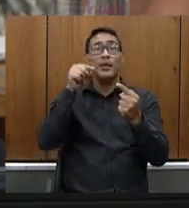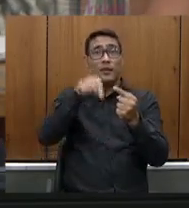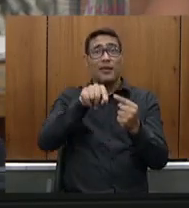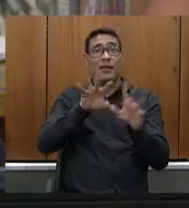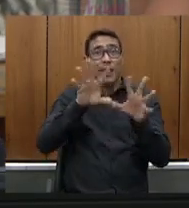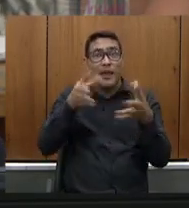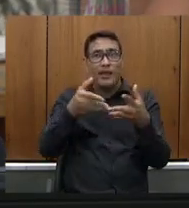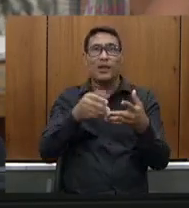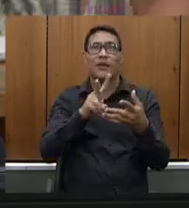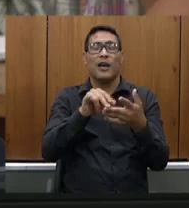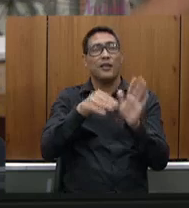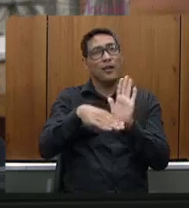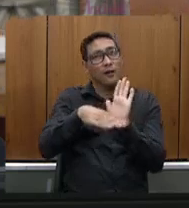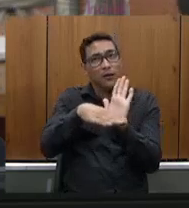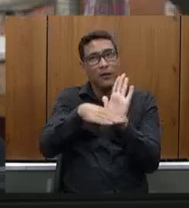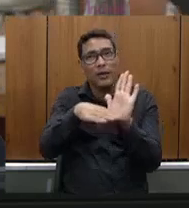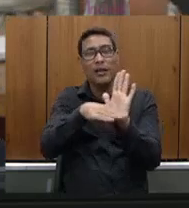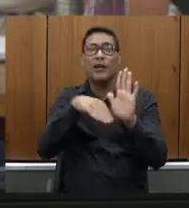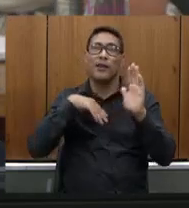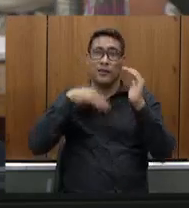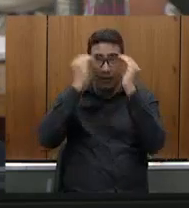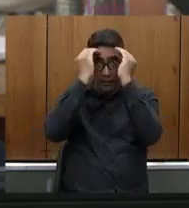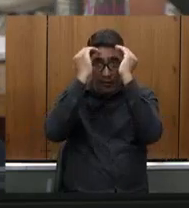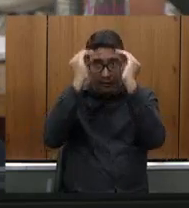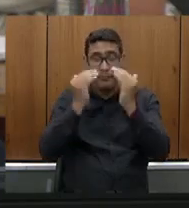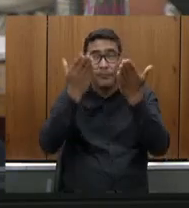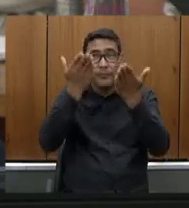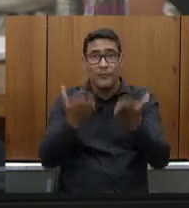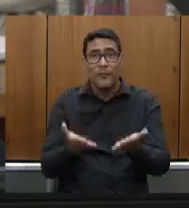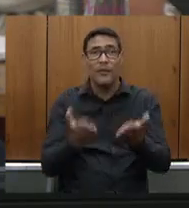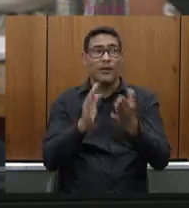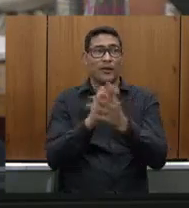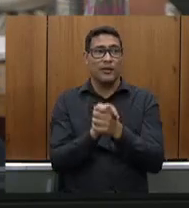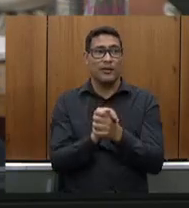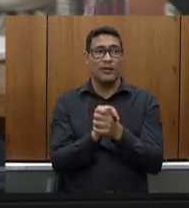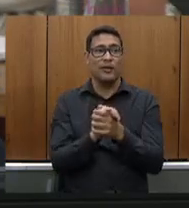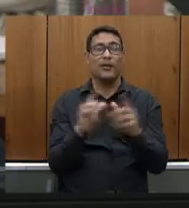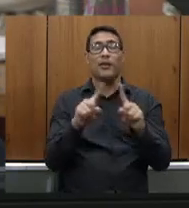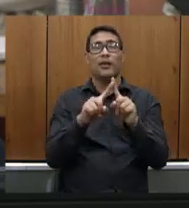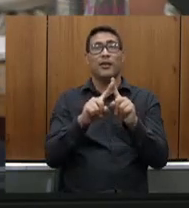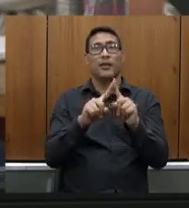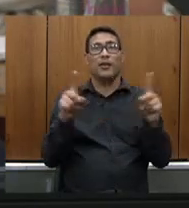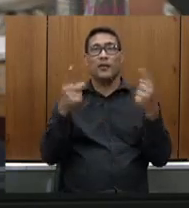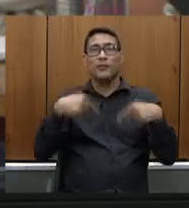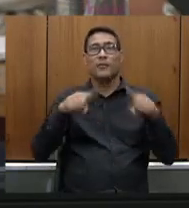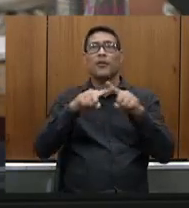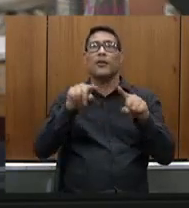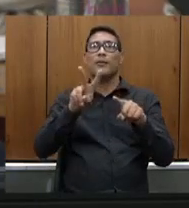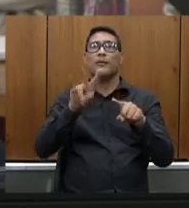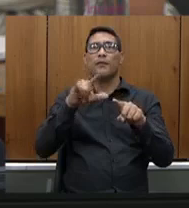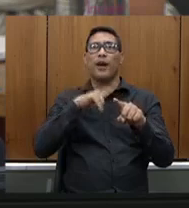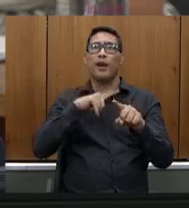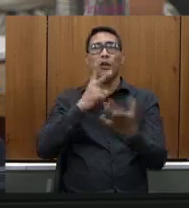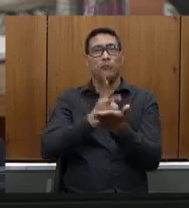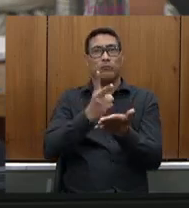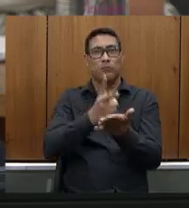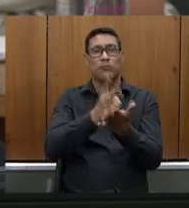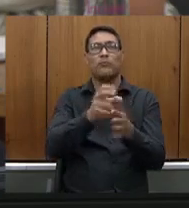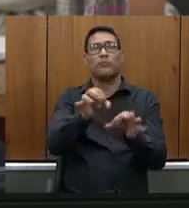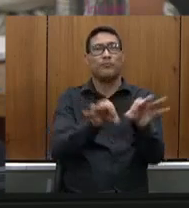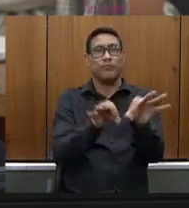ela ficar fortalecida em respeito a essa casa que é a Assembleia Legislativa que juntos iremos construir mais políticas